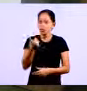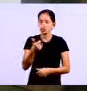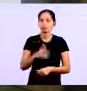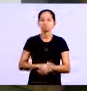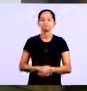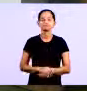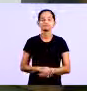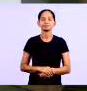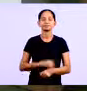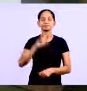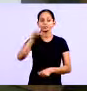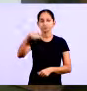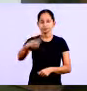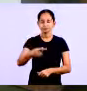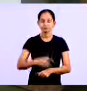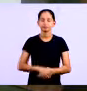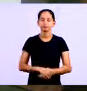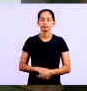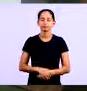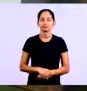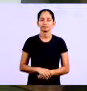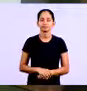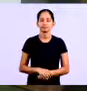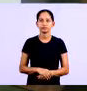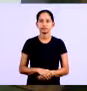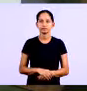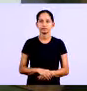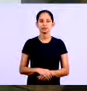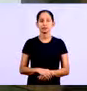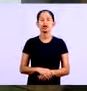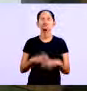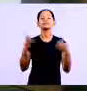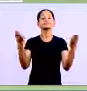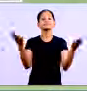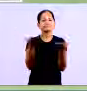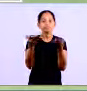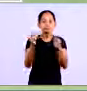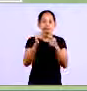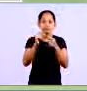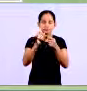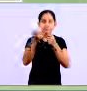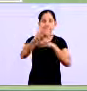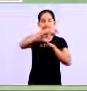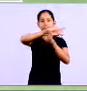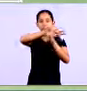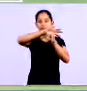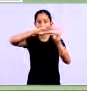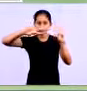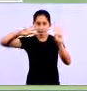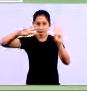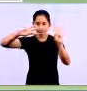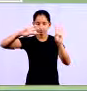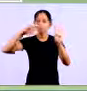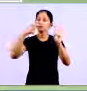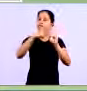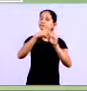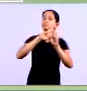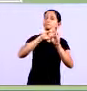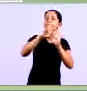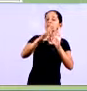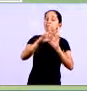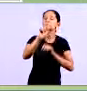Então, vamos para o próximo. Nós preparamos aqui uma planilhazinha, tá? Aqui onde você vai poder ver